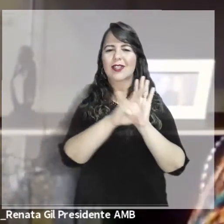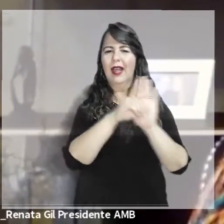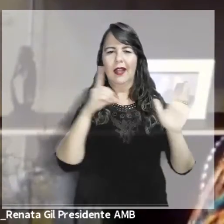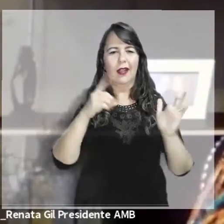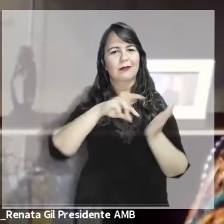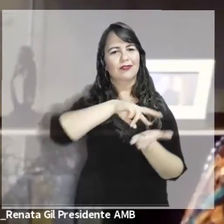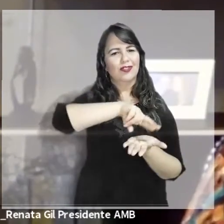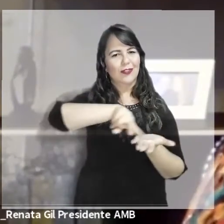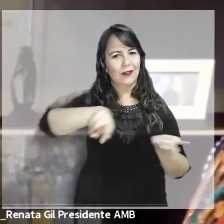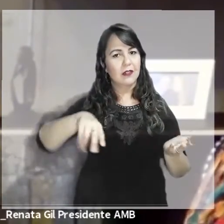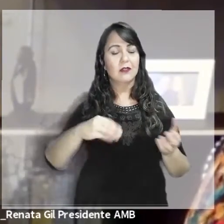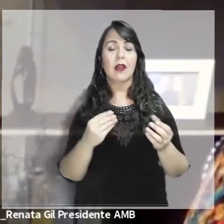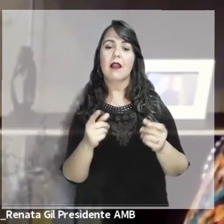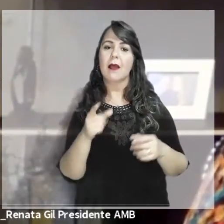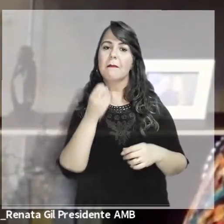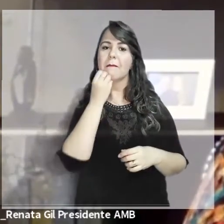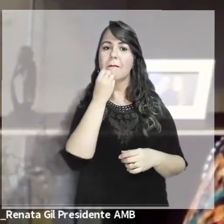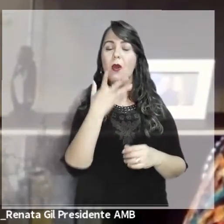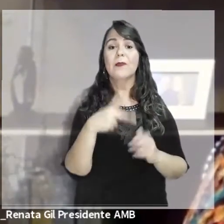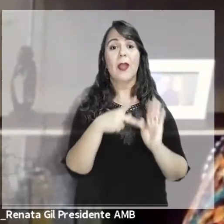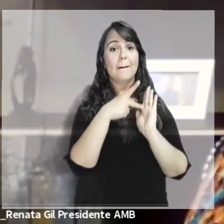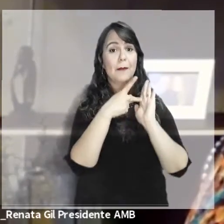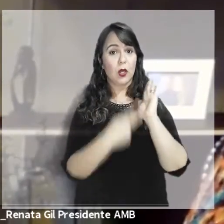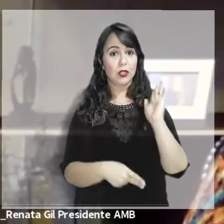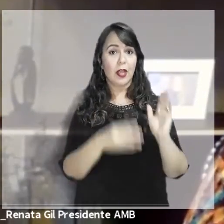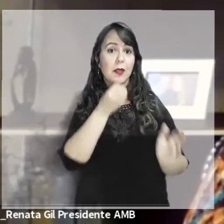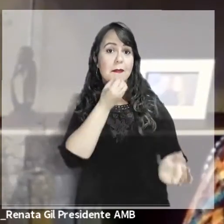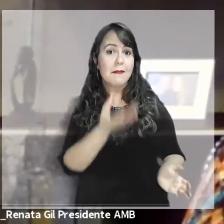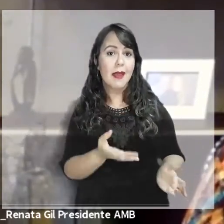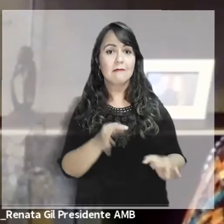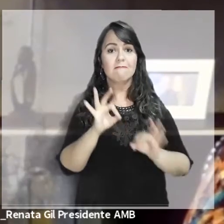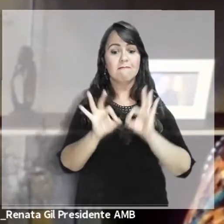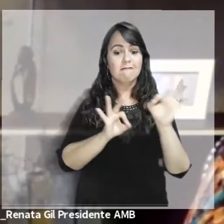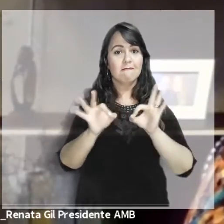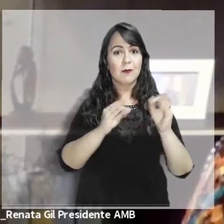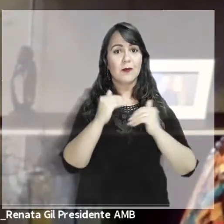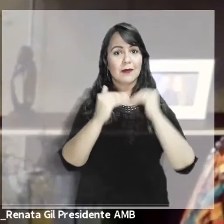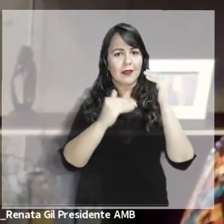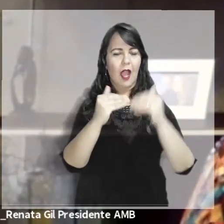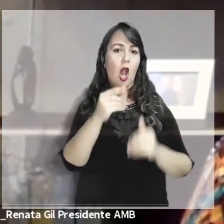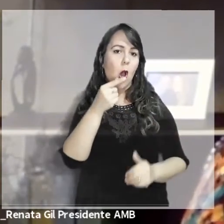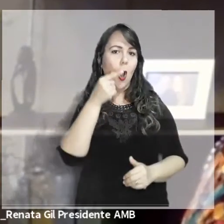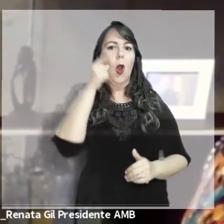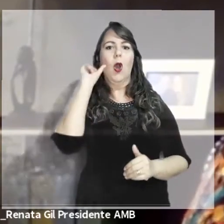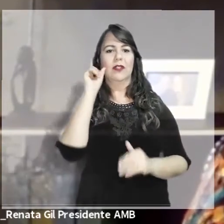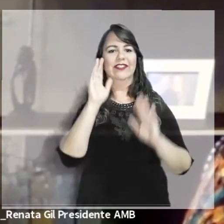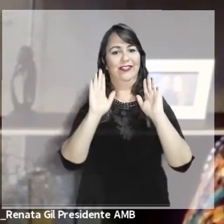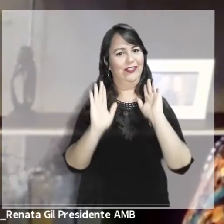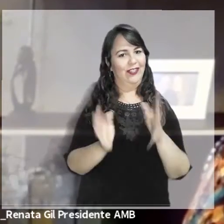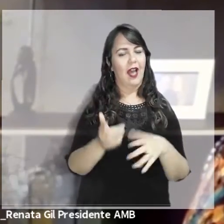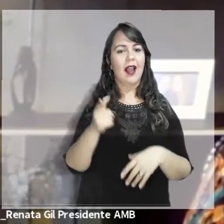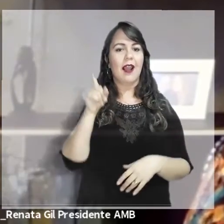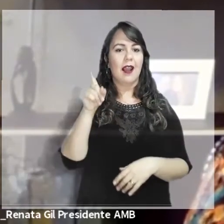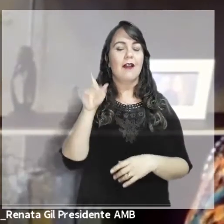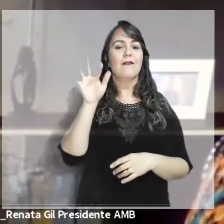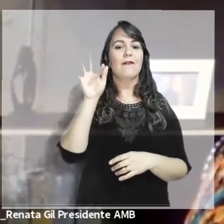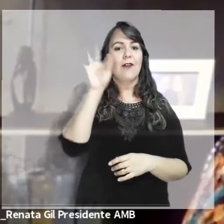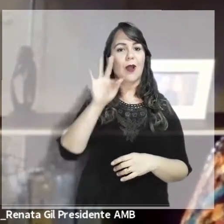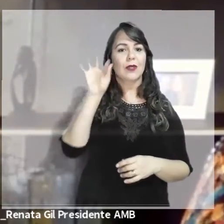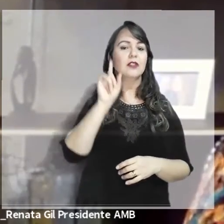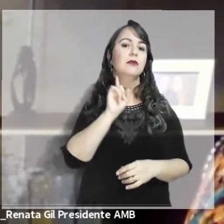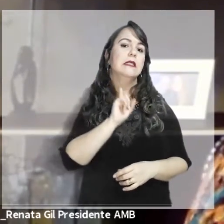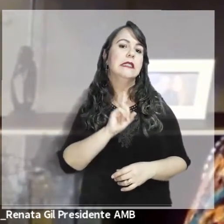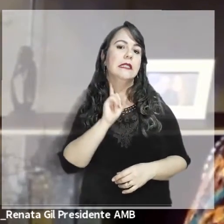E um grande exemplo de projetos bem-sucedidos nessa área foi o eu pude participar ontem com o professor